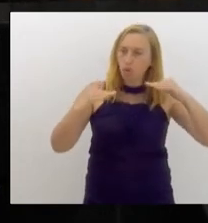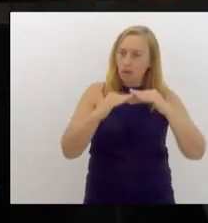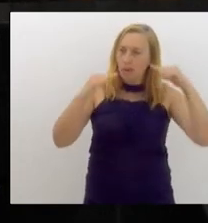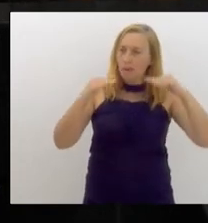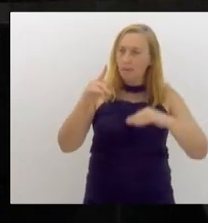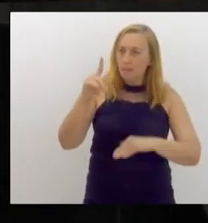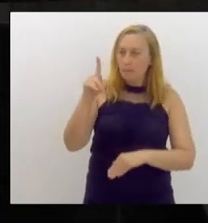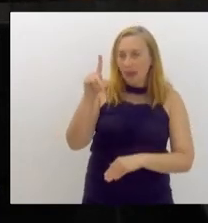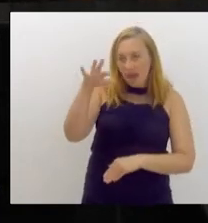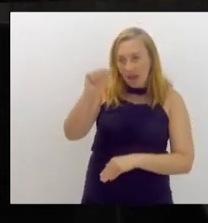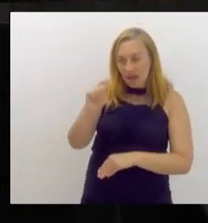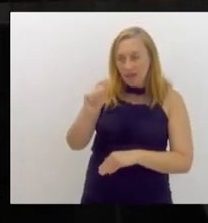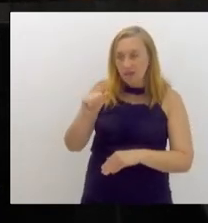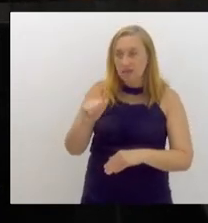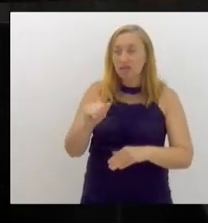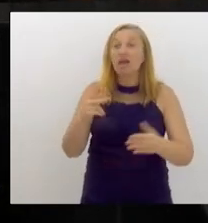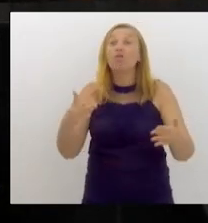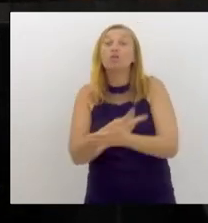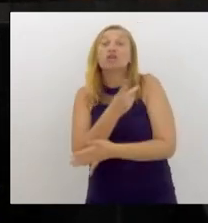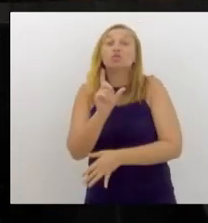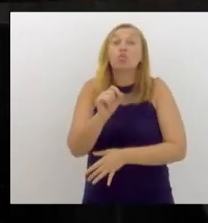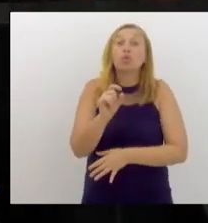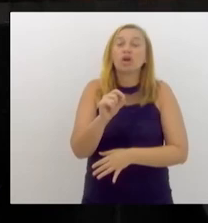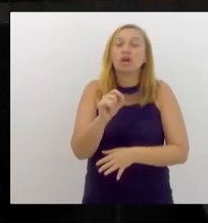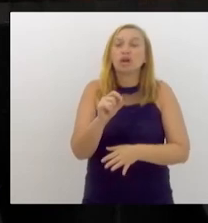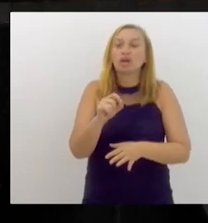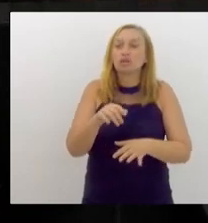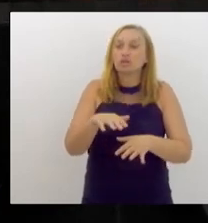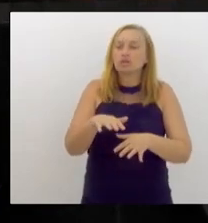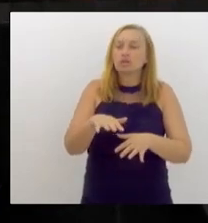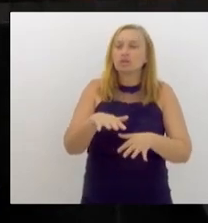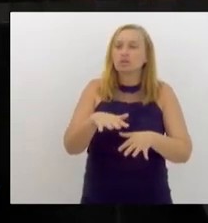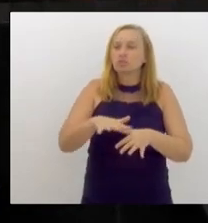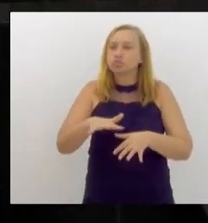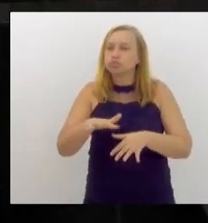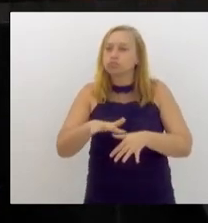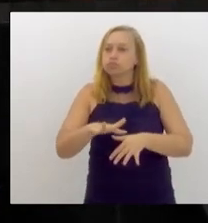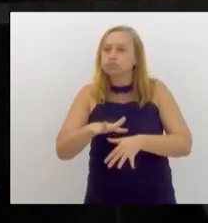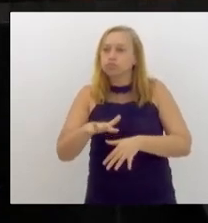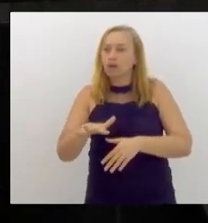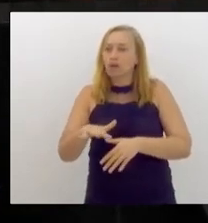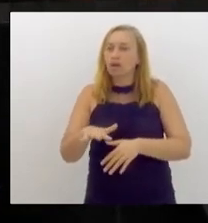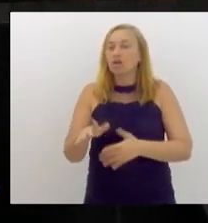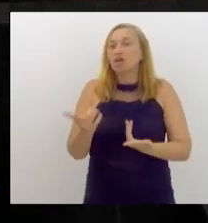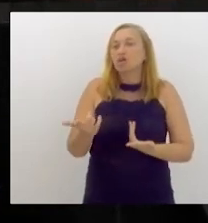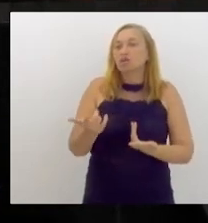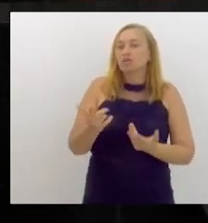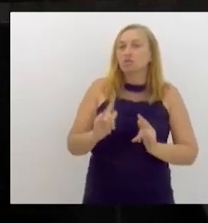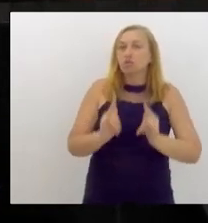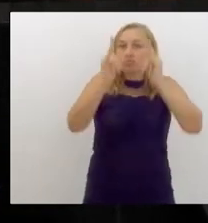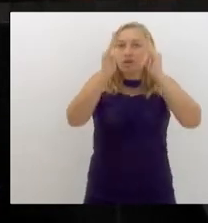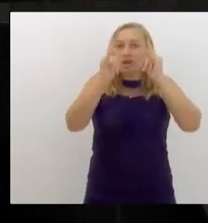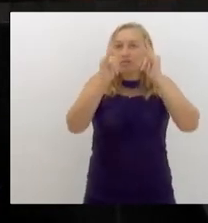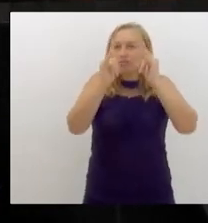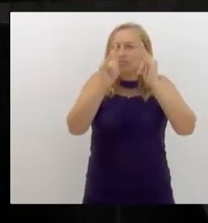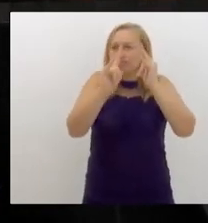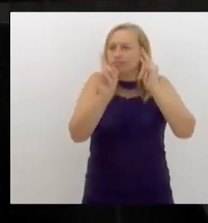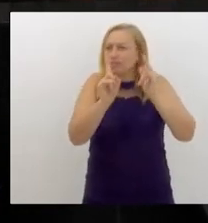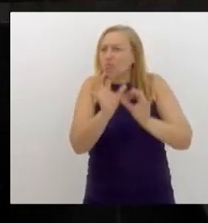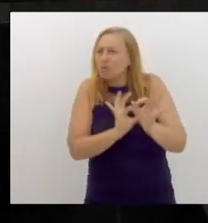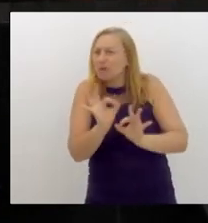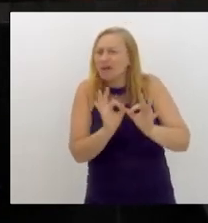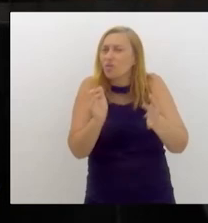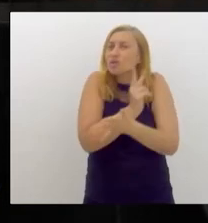e geram terremoto. E os prédios não preparados para isso. O que aconteceu?